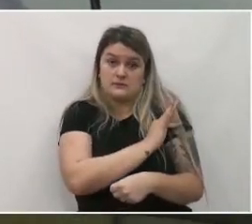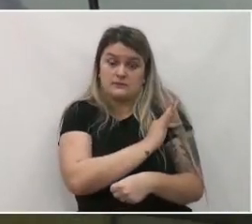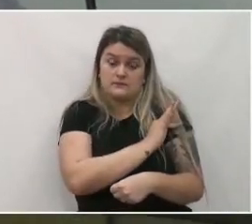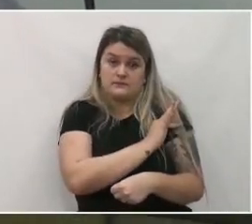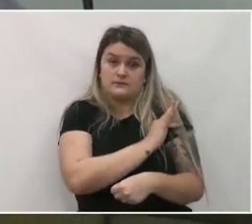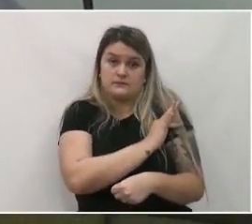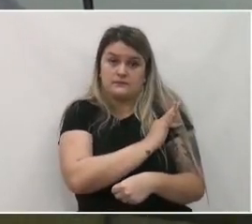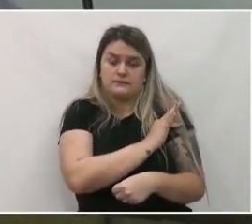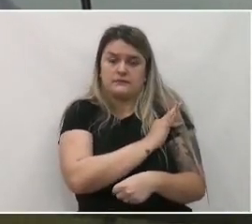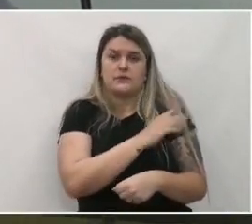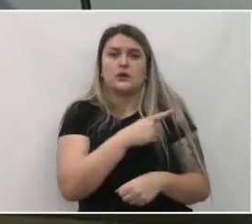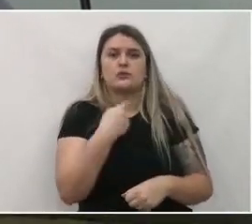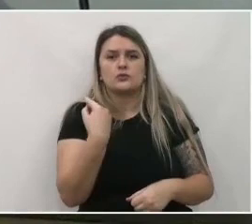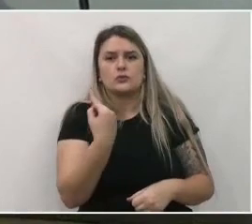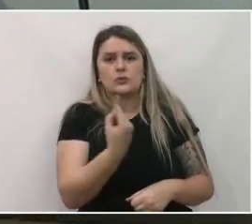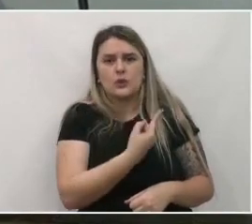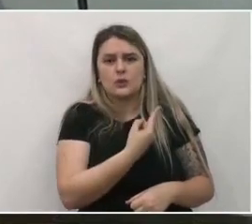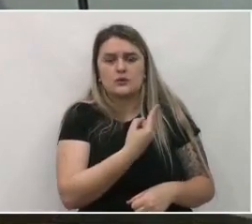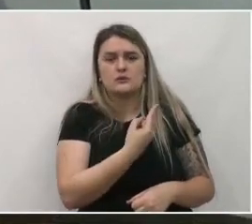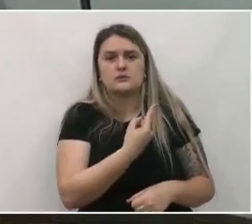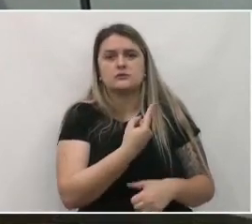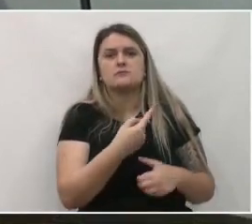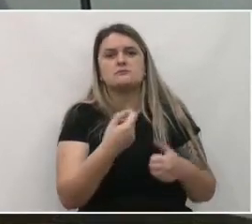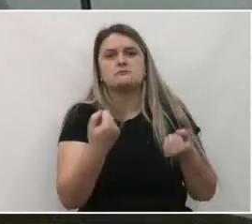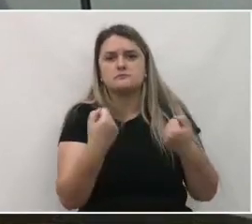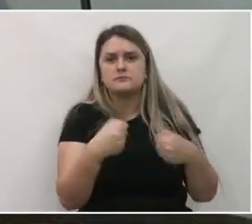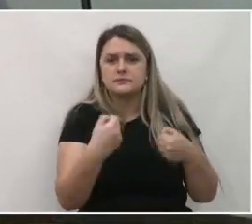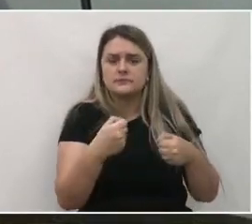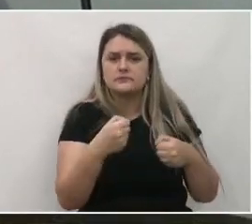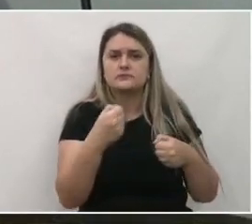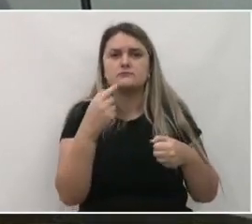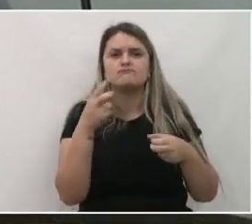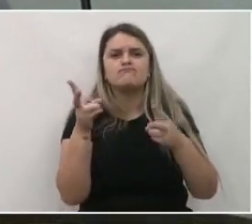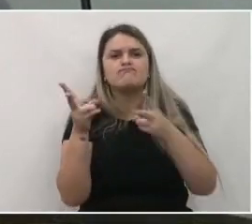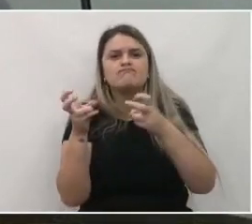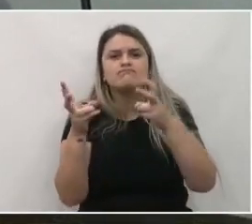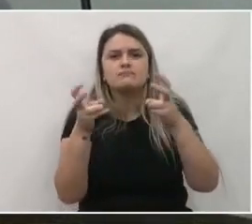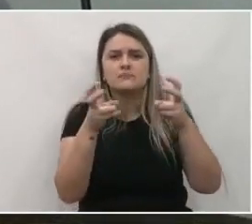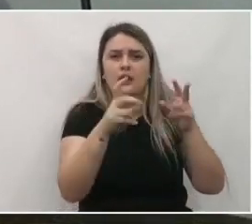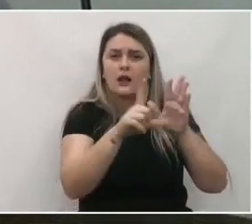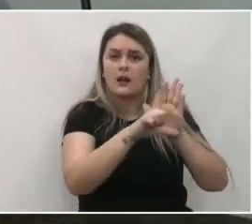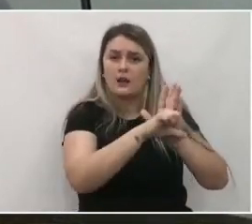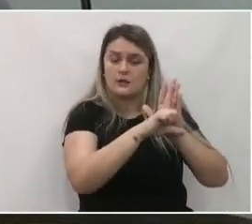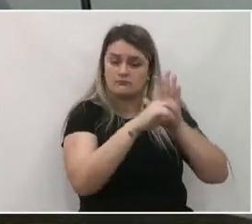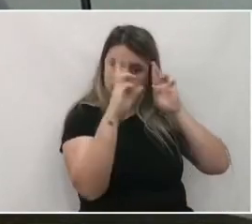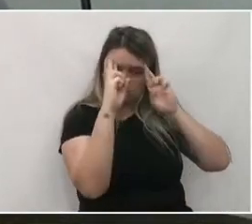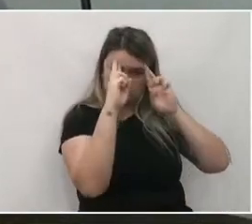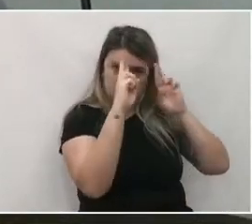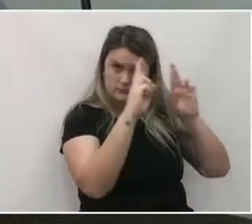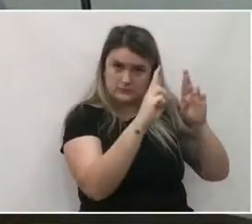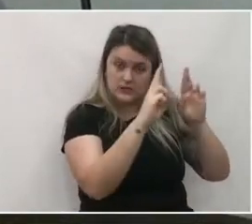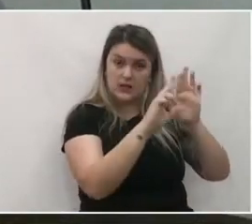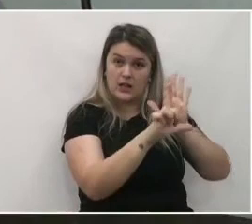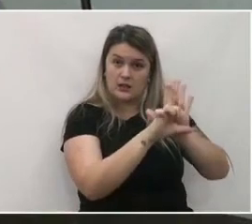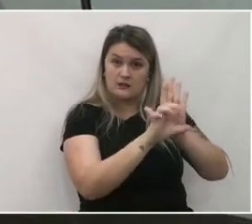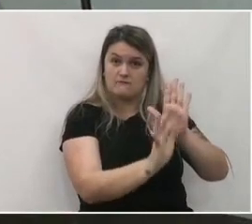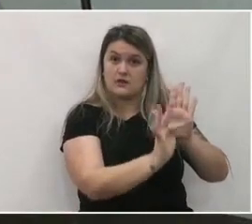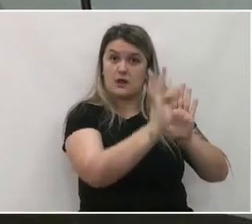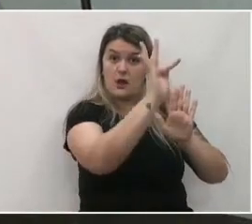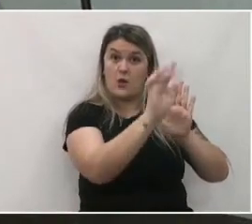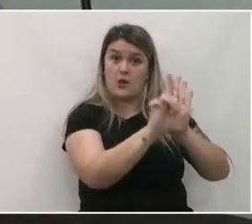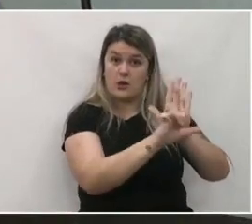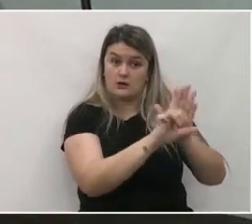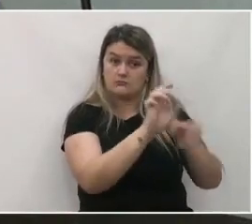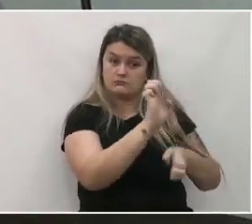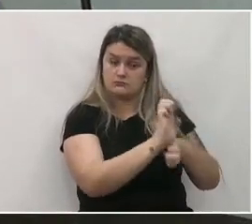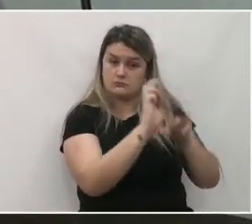em que nós necessariamente temos que observar a legislação. a lei federal e a lei estadual tem